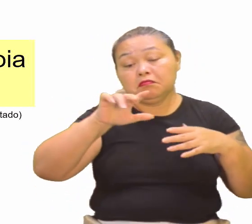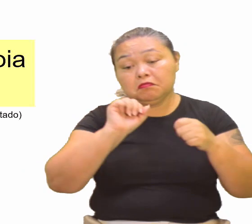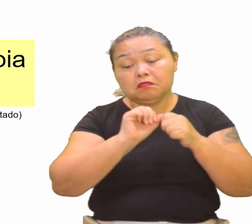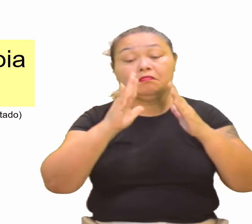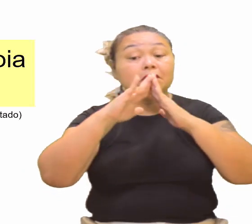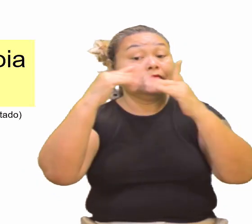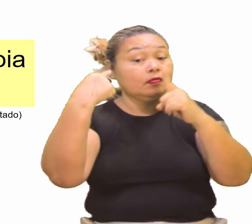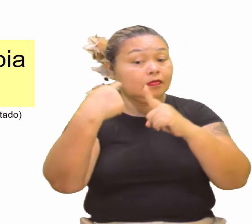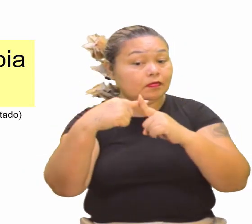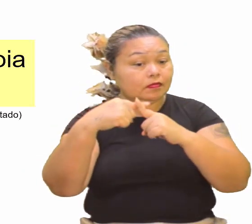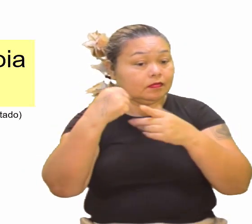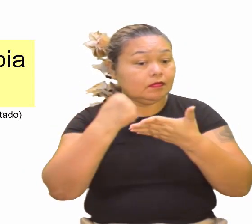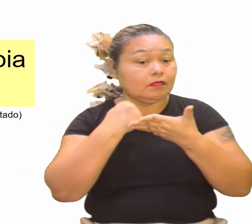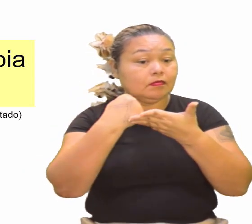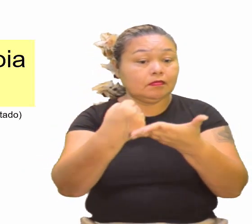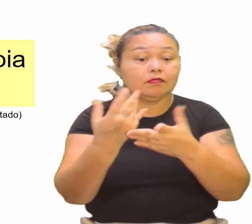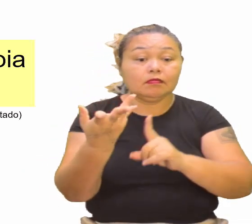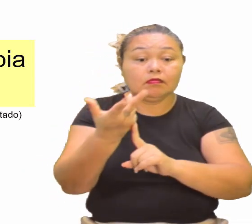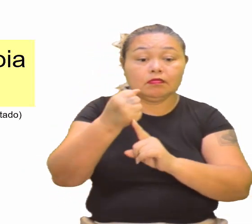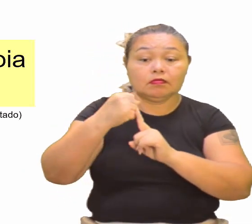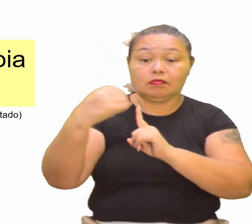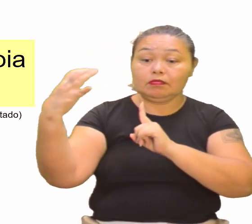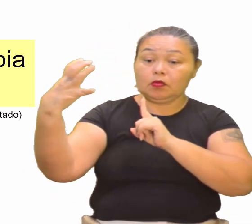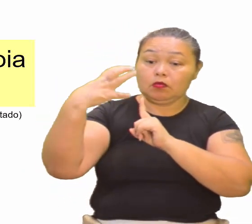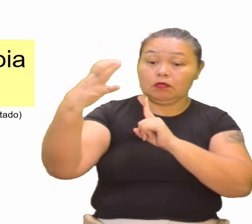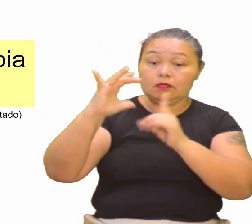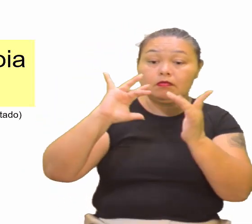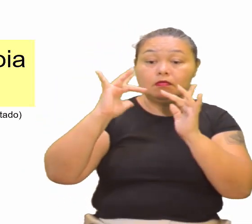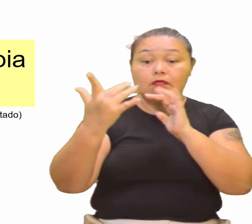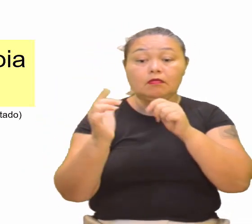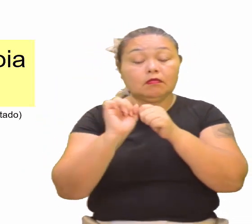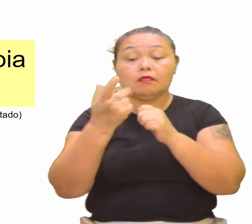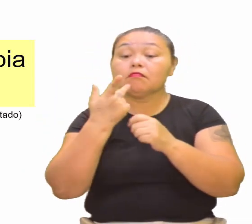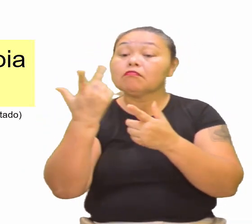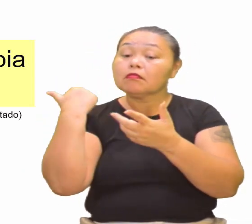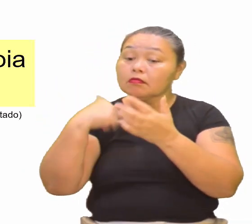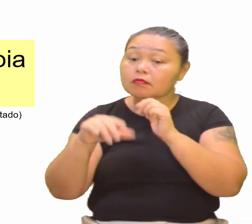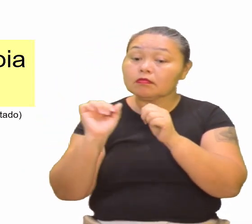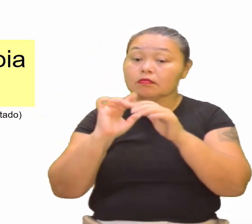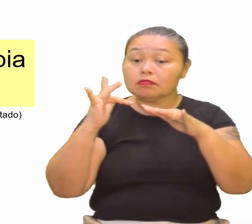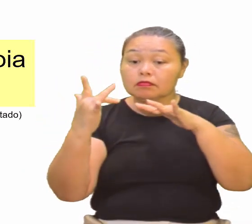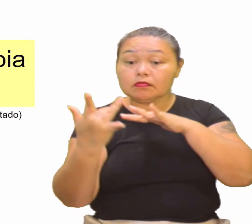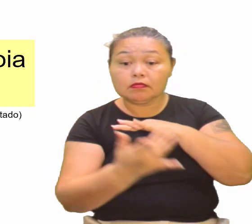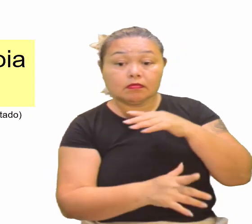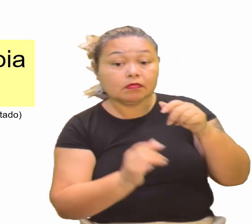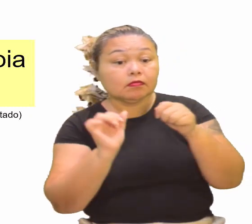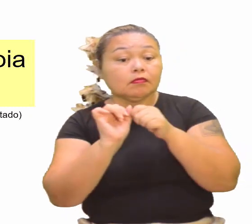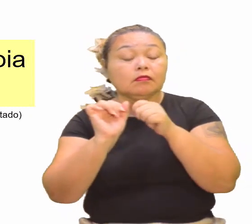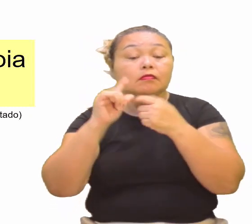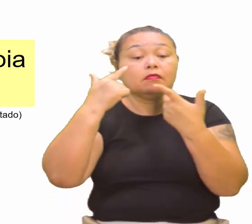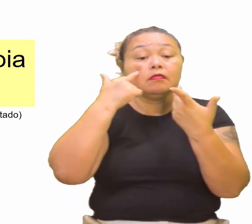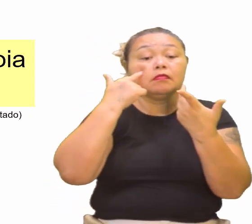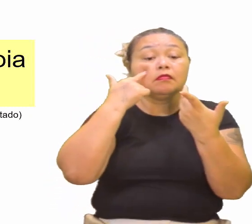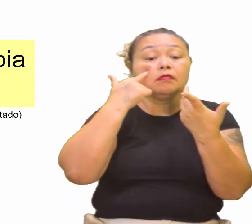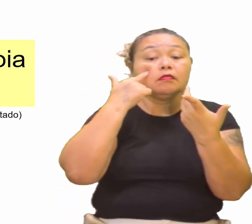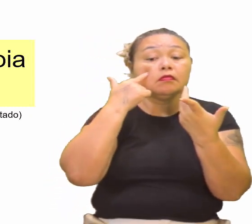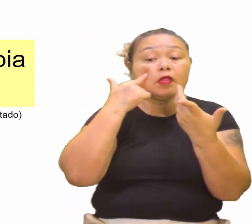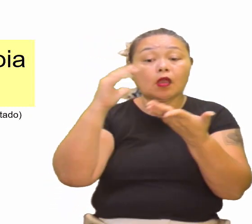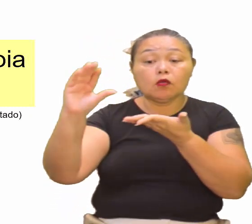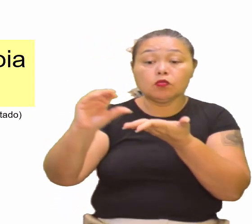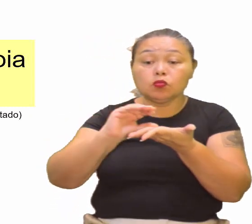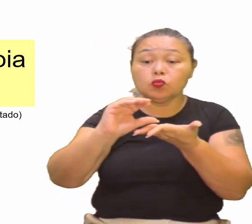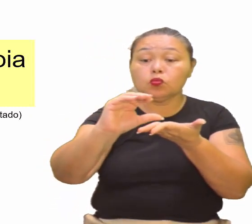igreja apoia a nova arte de influência clássica. Como eu falei anterior, a partir daí, eles tinham condições financeiras,